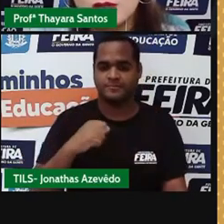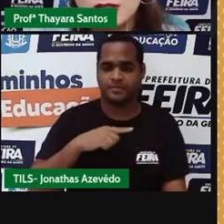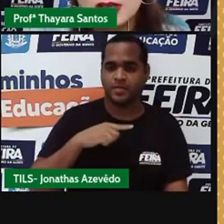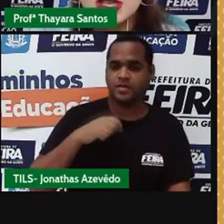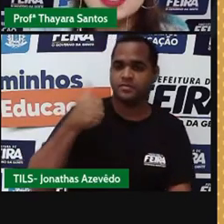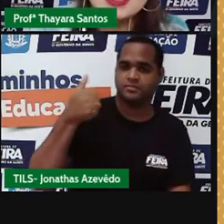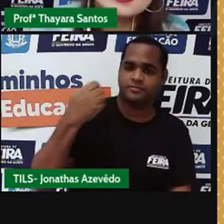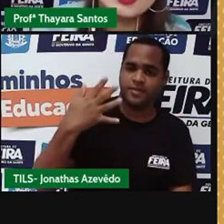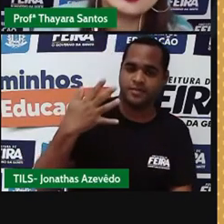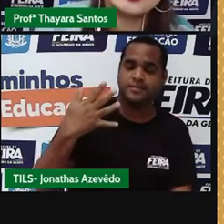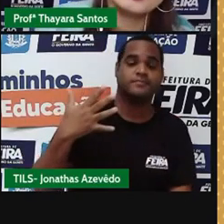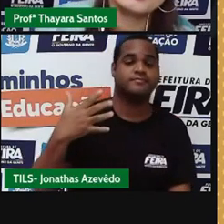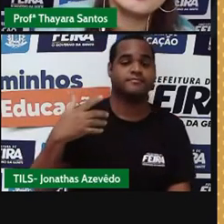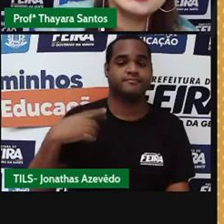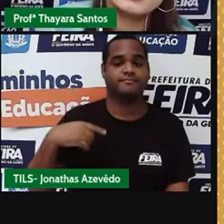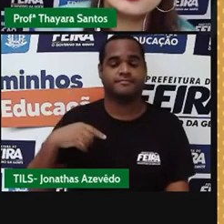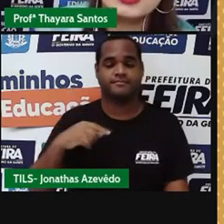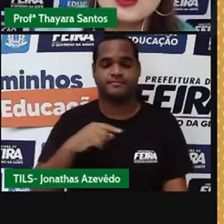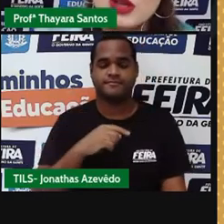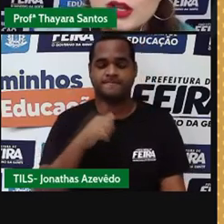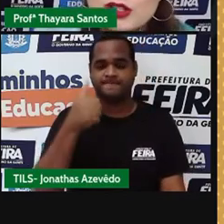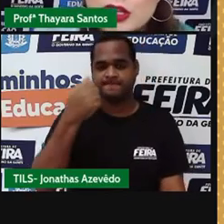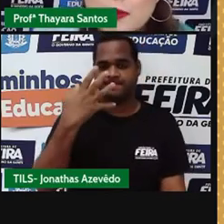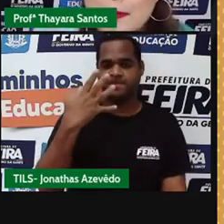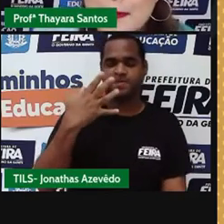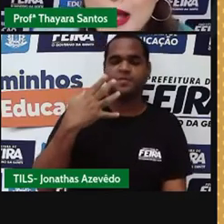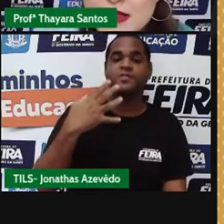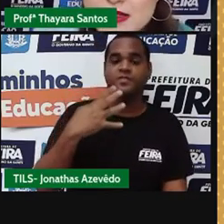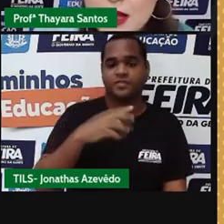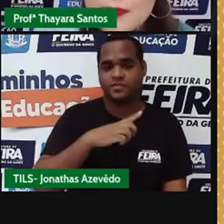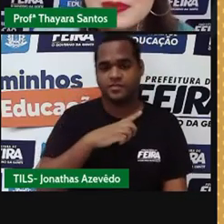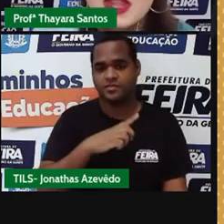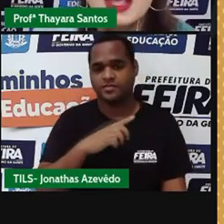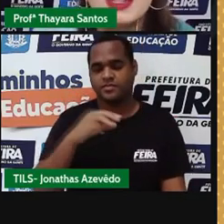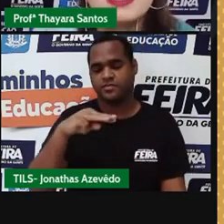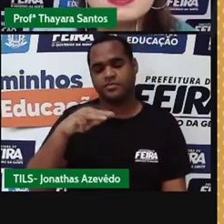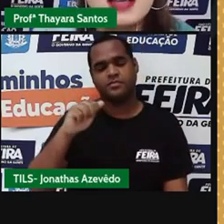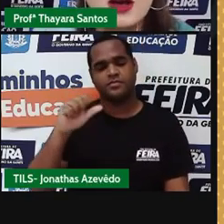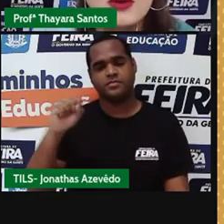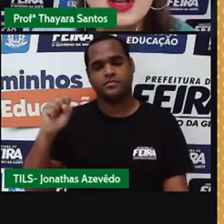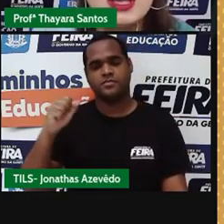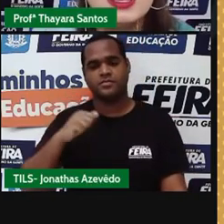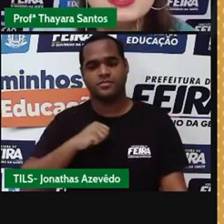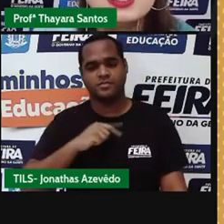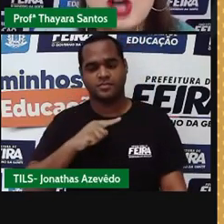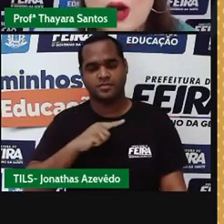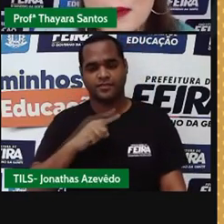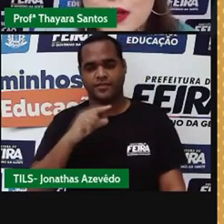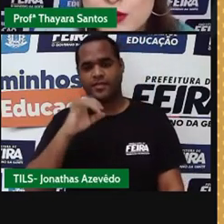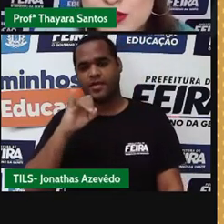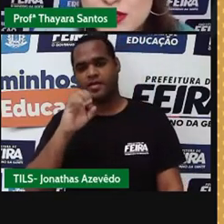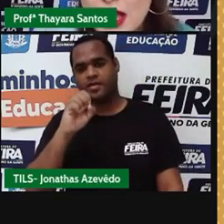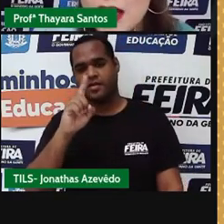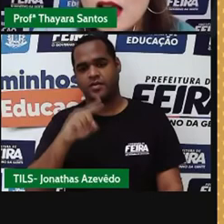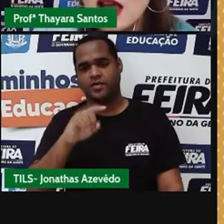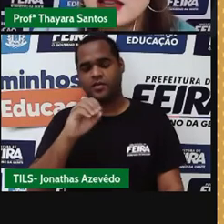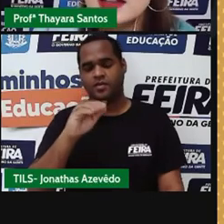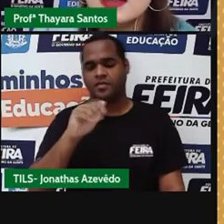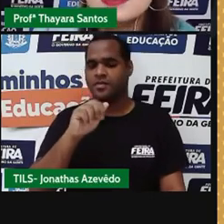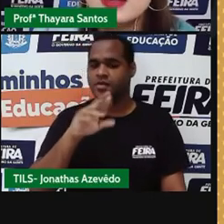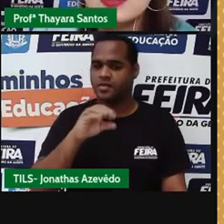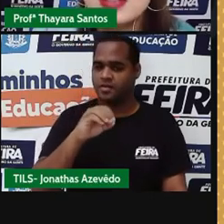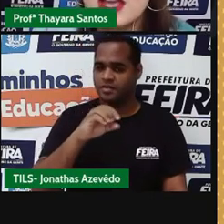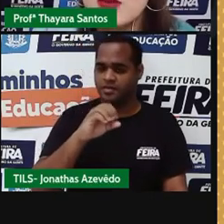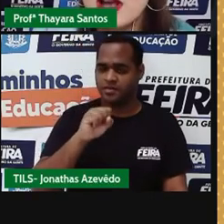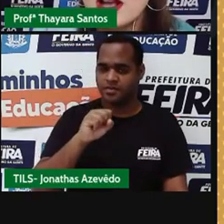14. Se eles têm o mesmo número de massa, eles são isóbaros. Aqui